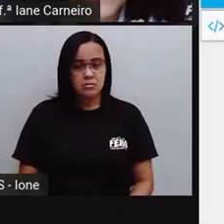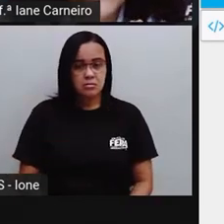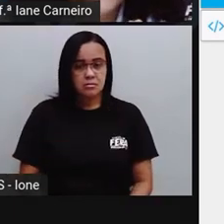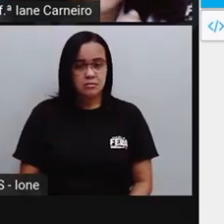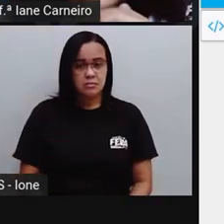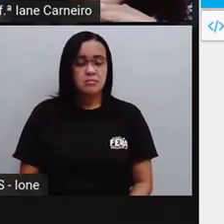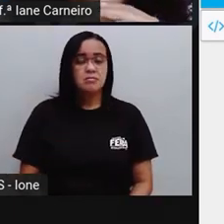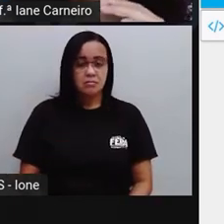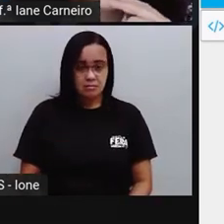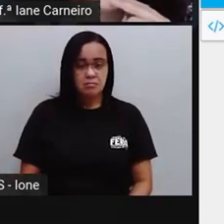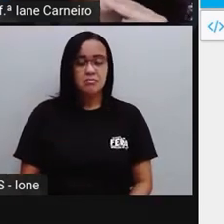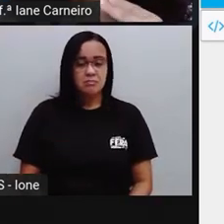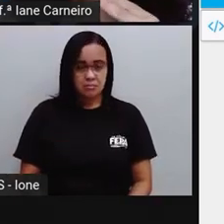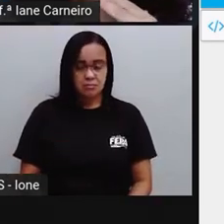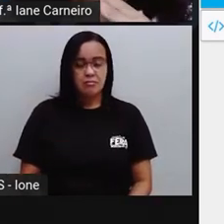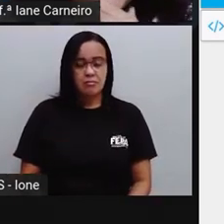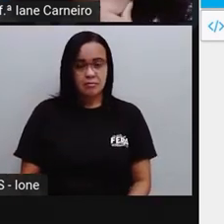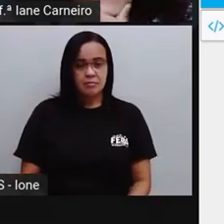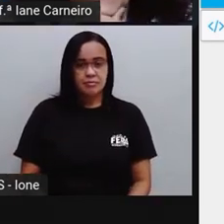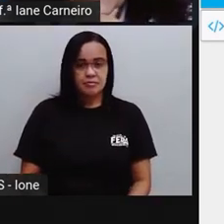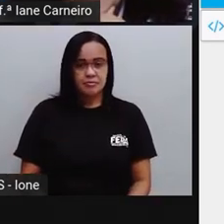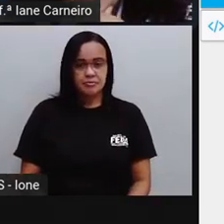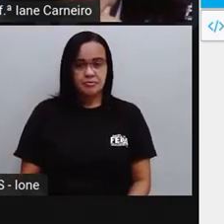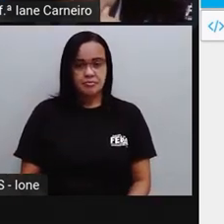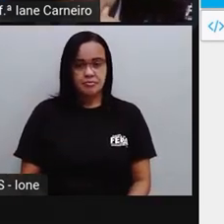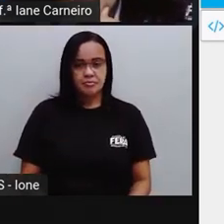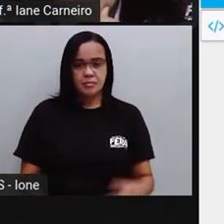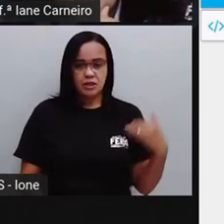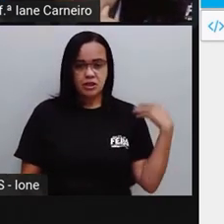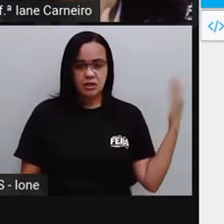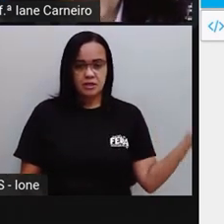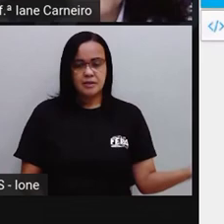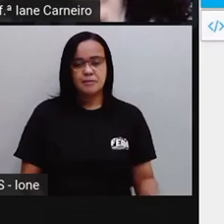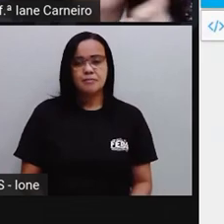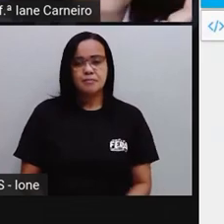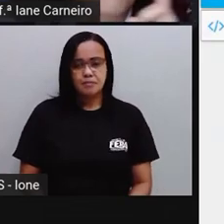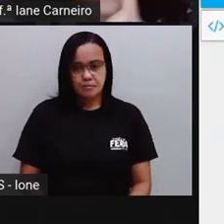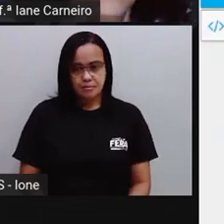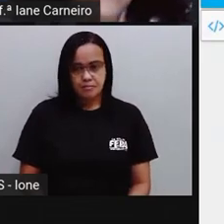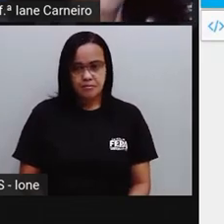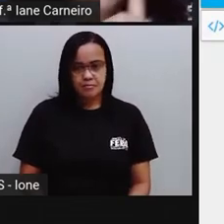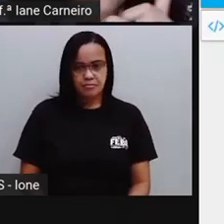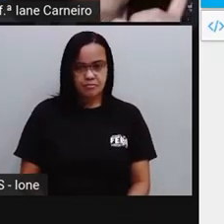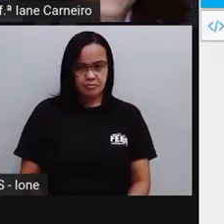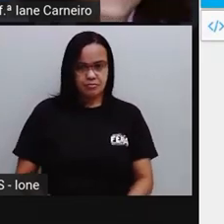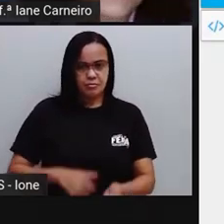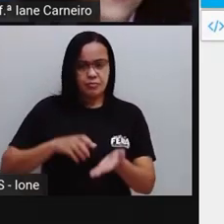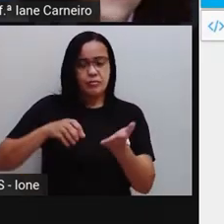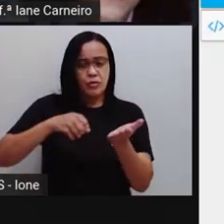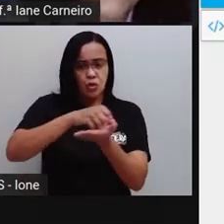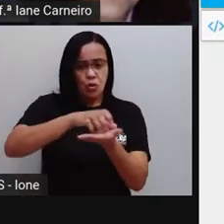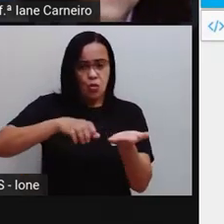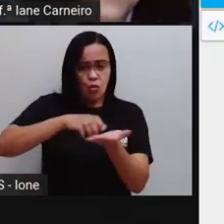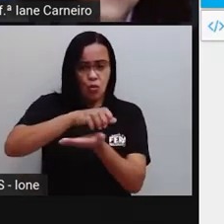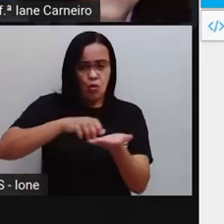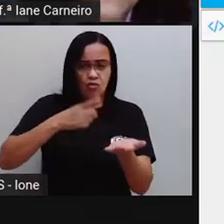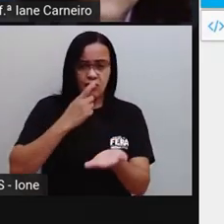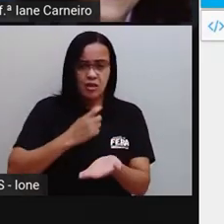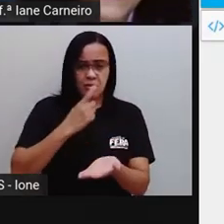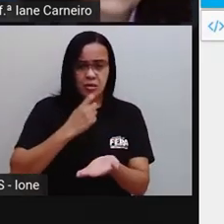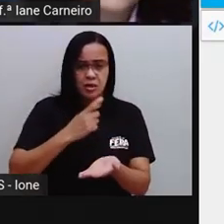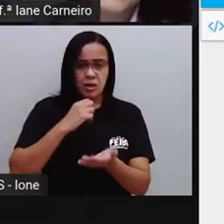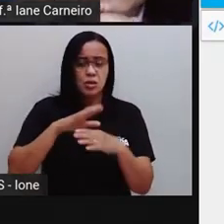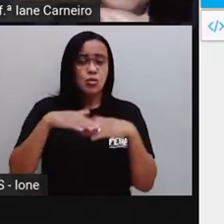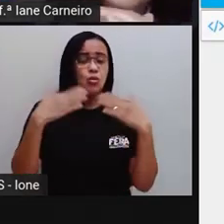direita da tela, certo? Próximo. Onde está o carro vermelho? Ó, o carrinho vermelho aqui.